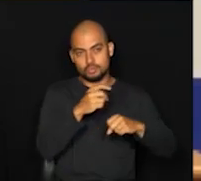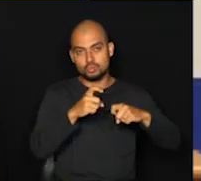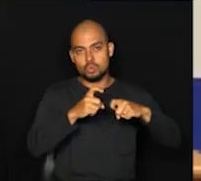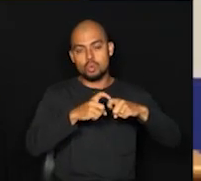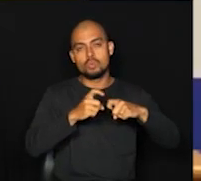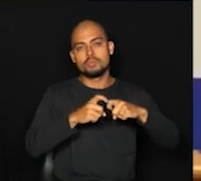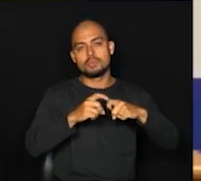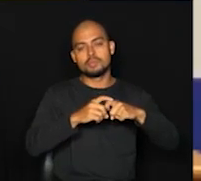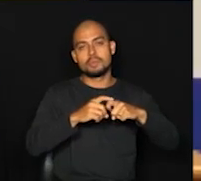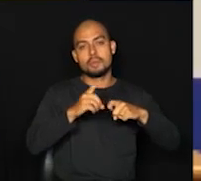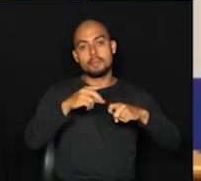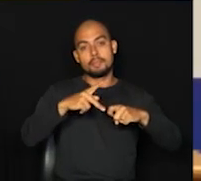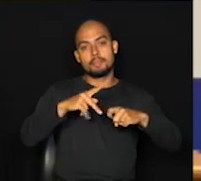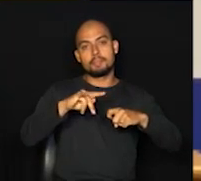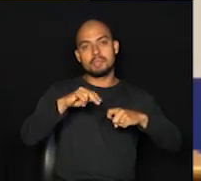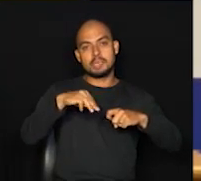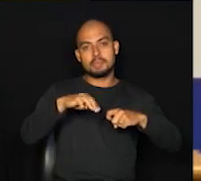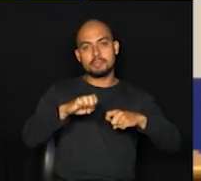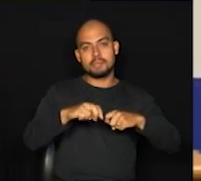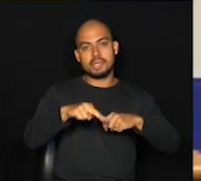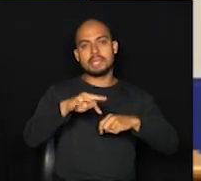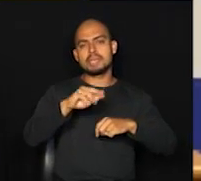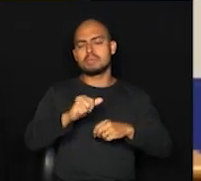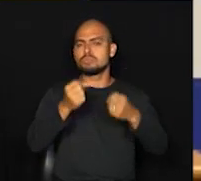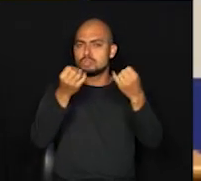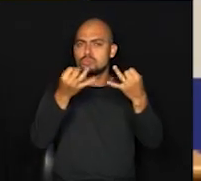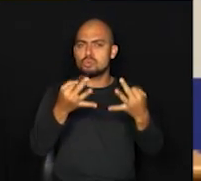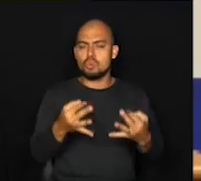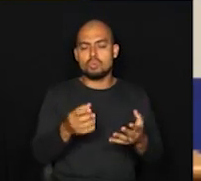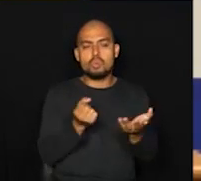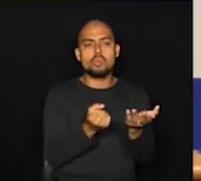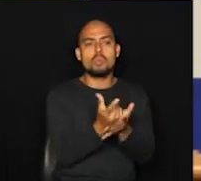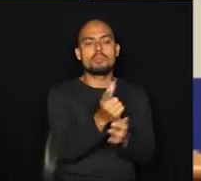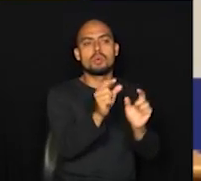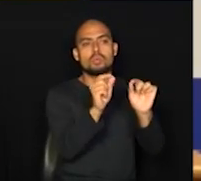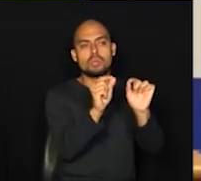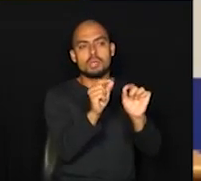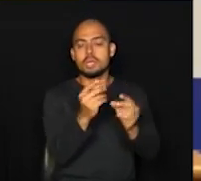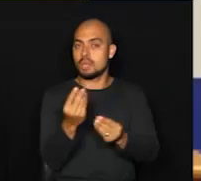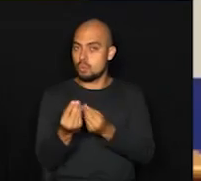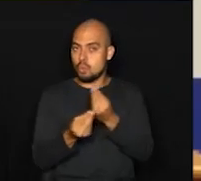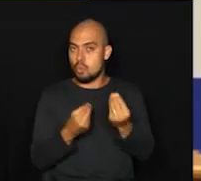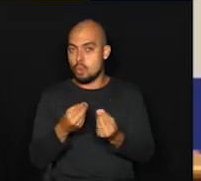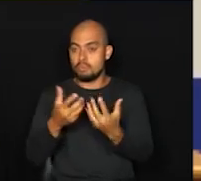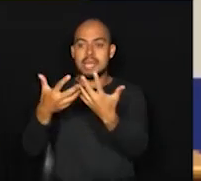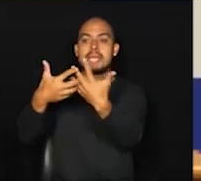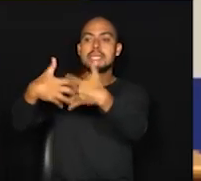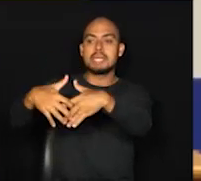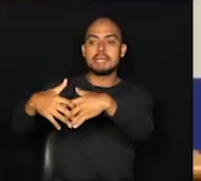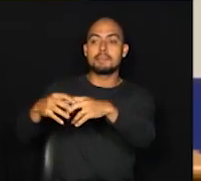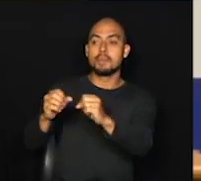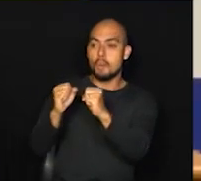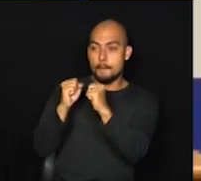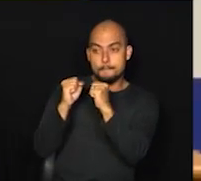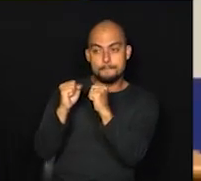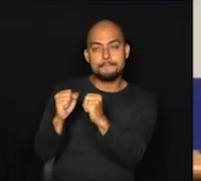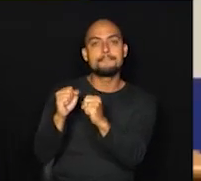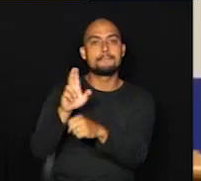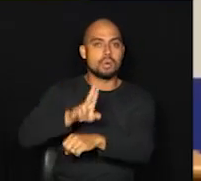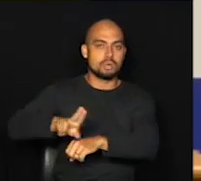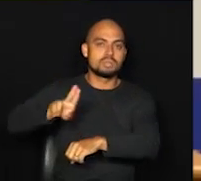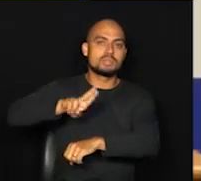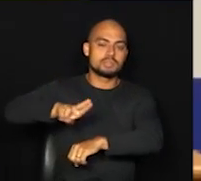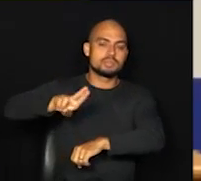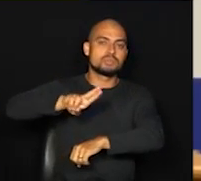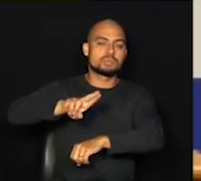como vai comprar, o que vai comprar, quais os equipamentos que podem ser usados para